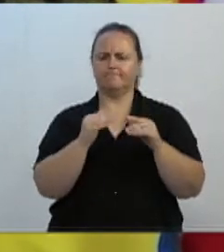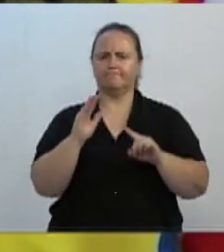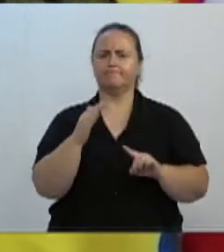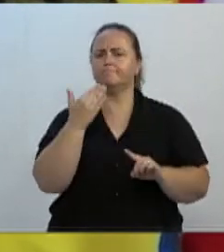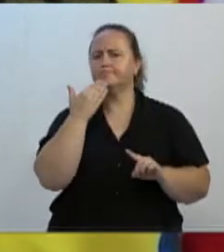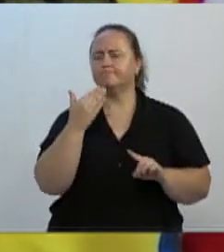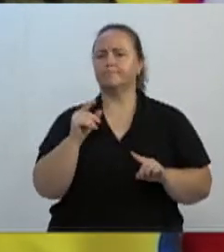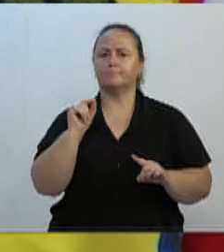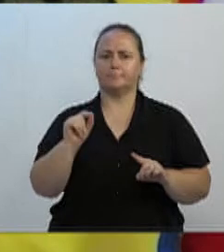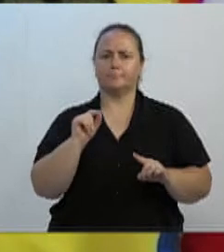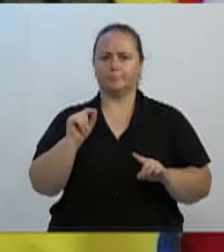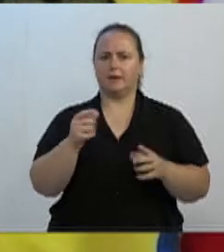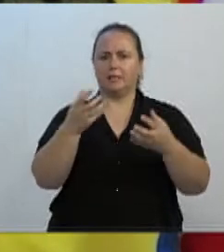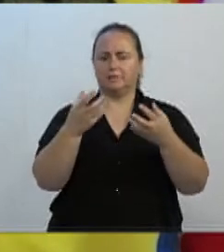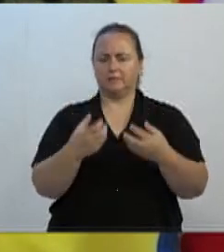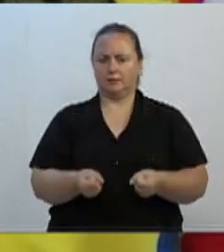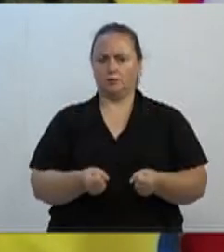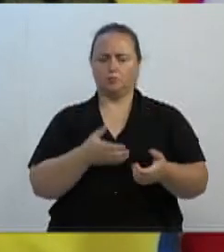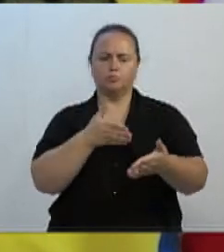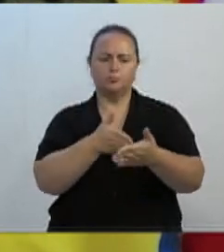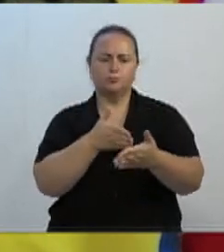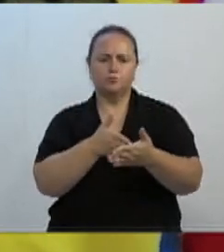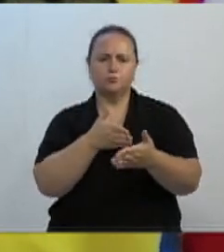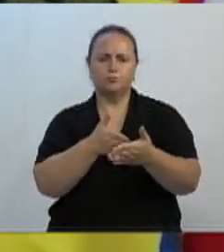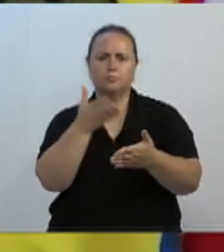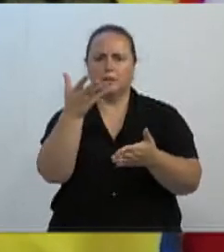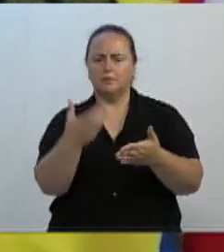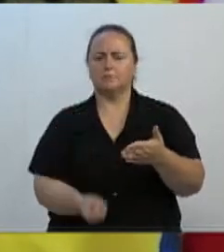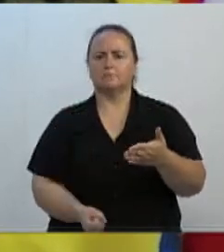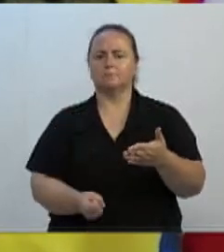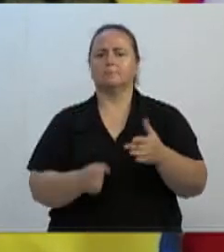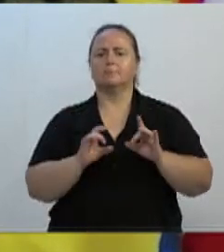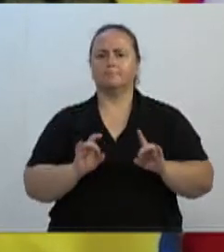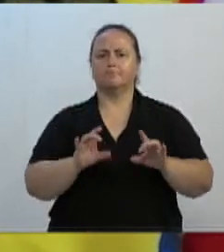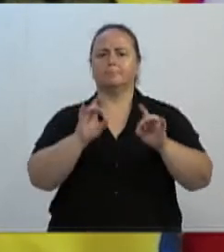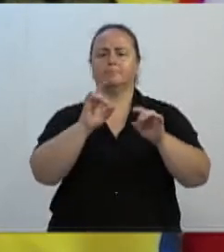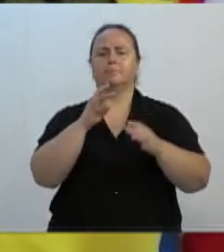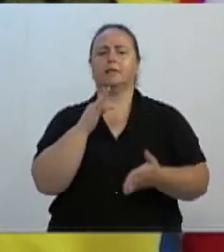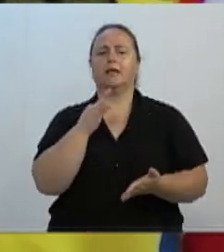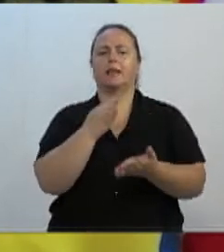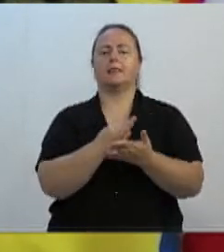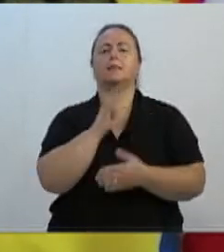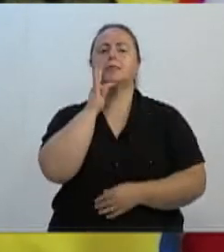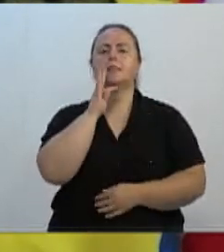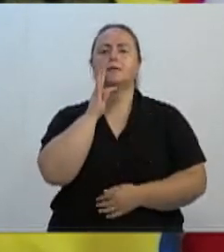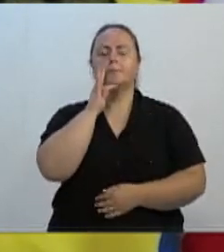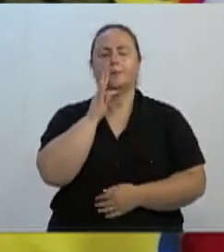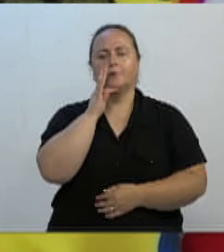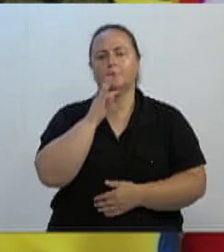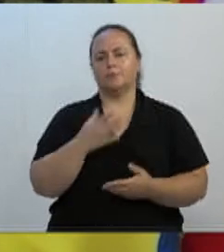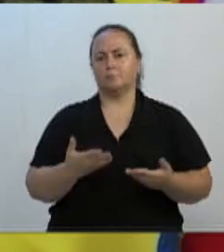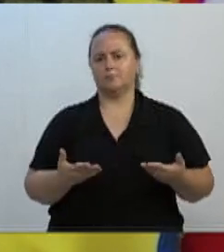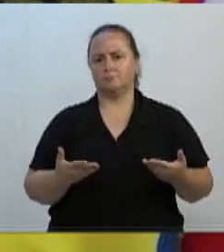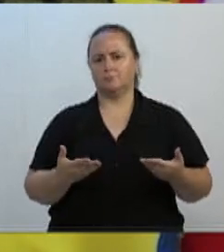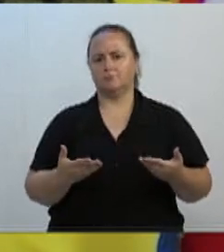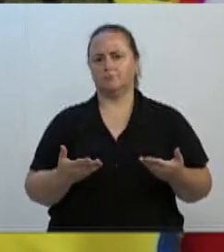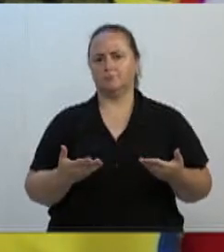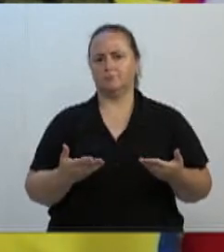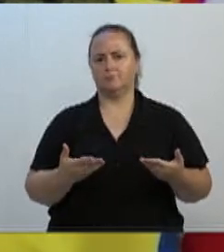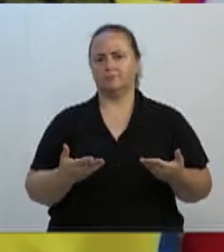pela impossibilidade de se adotar o regime privilegiado de tributação às sociedades constituídas por cota de responsabilidade limitada.